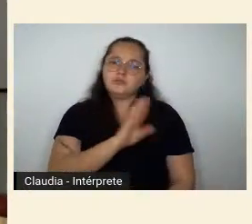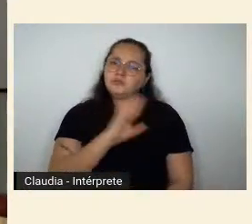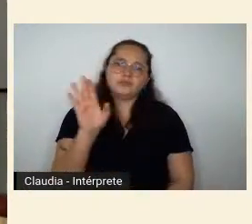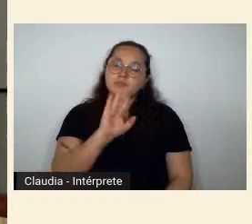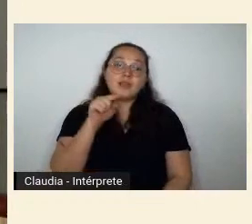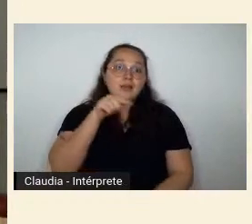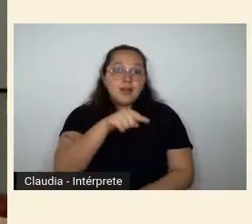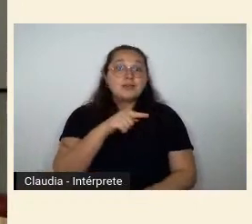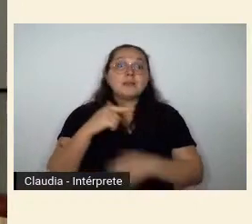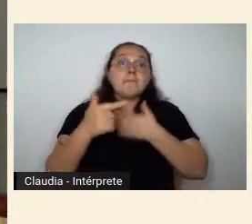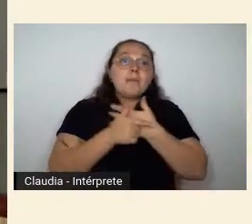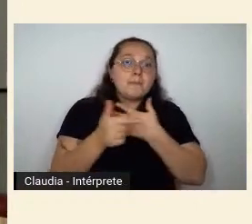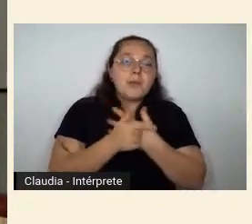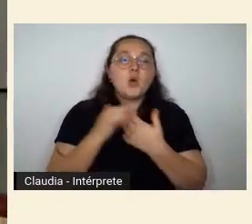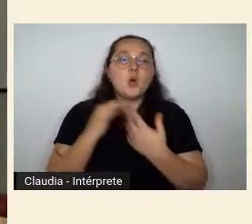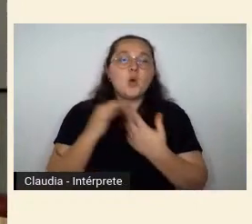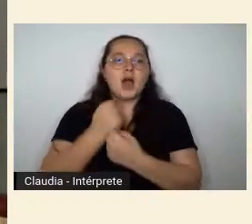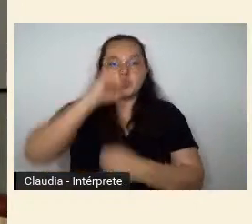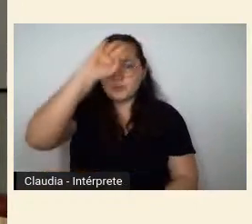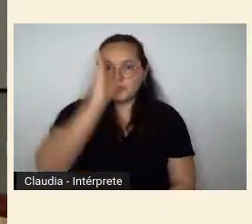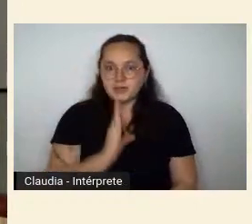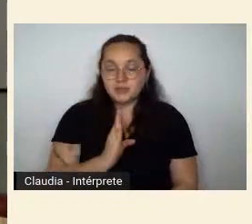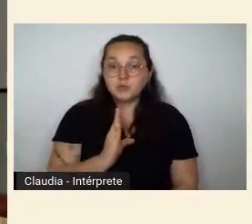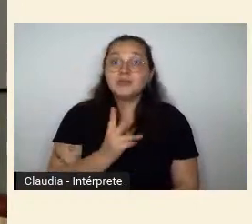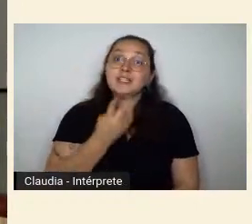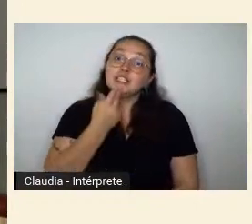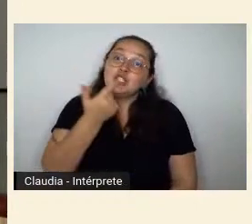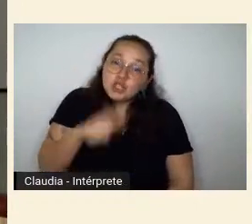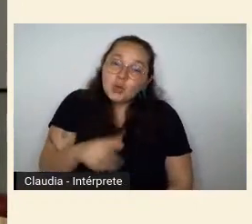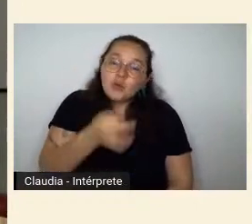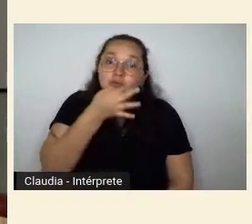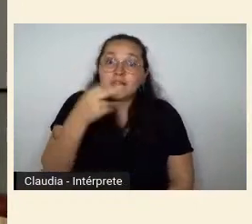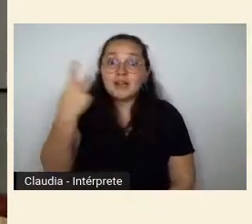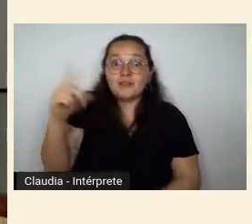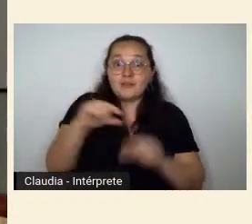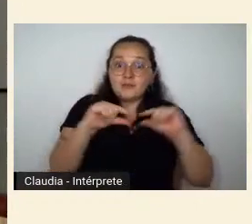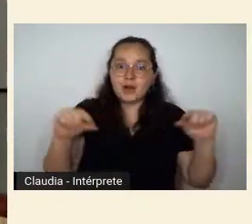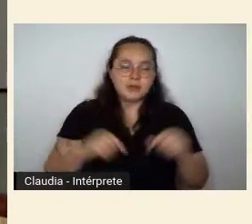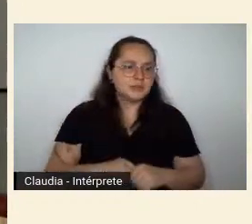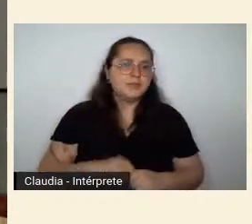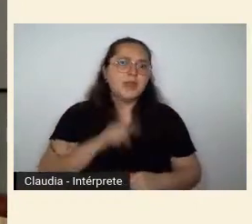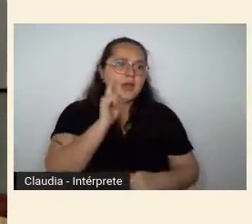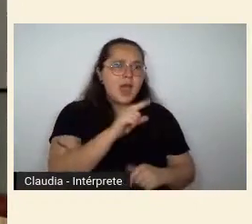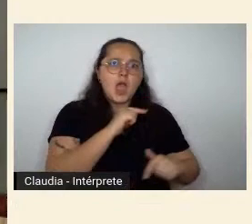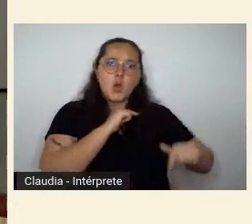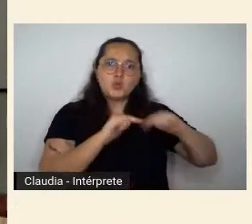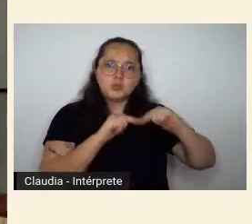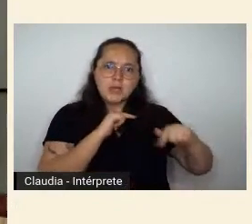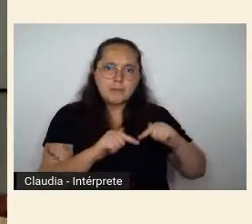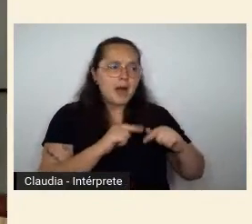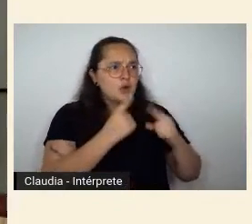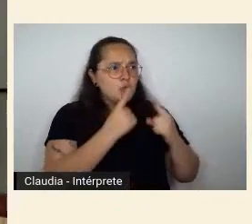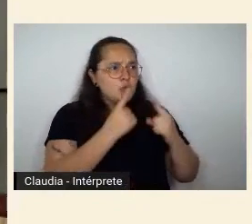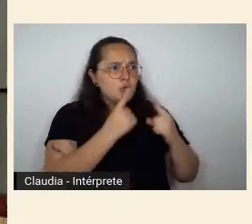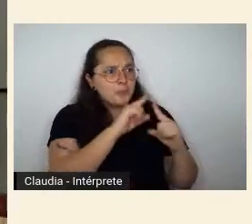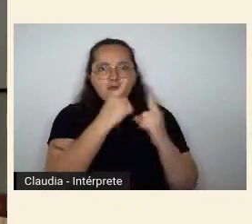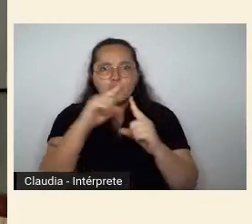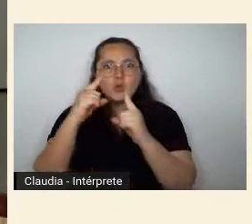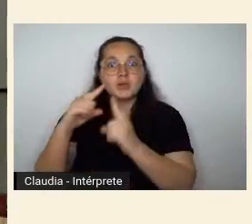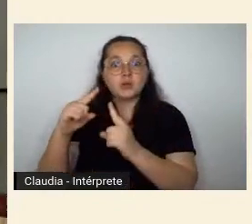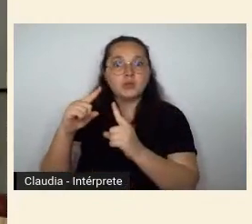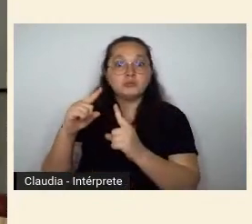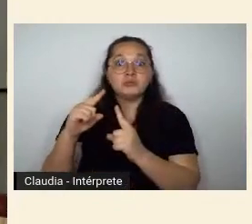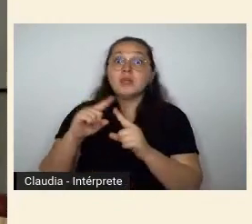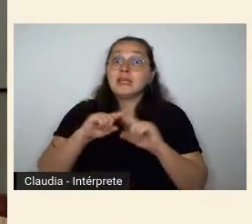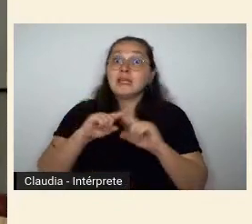aspas novamente um trabalho pragmatista preparador e provocador de um espírito inexistente então de